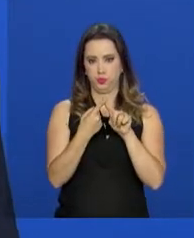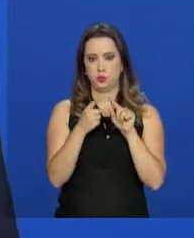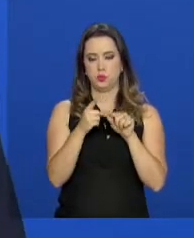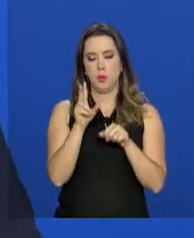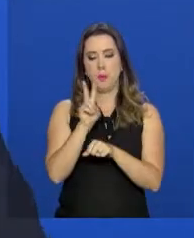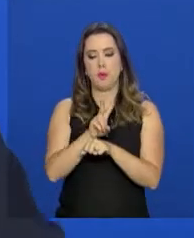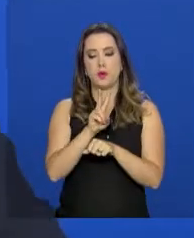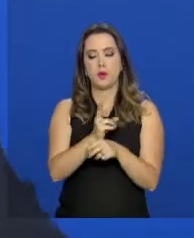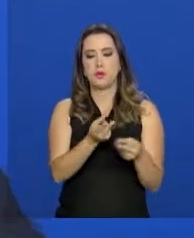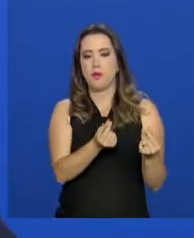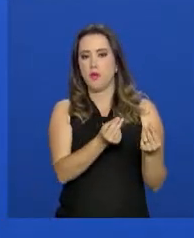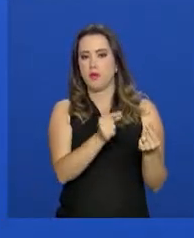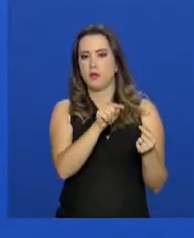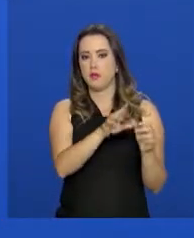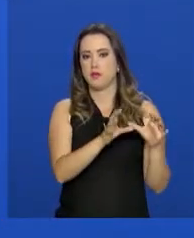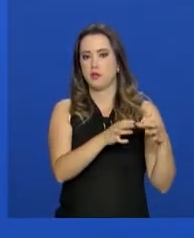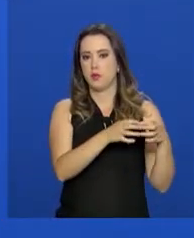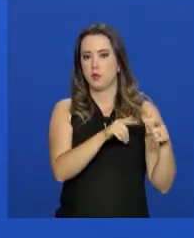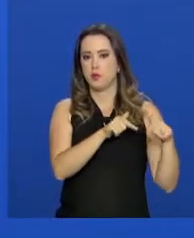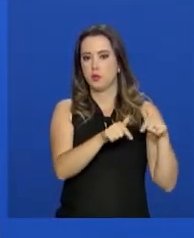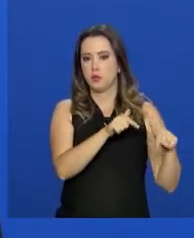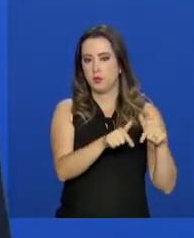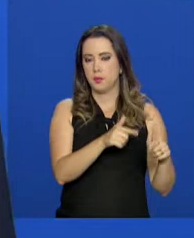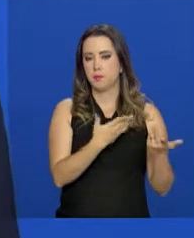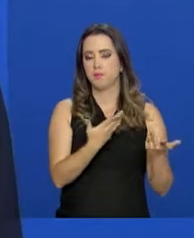proteção financeira ao trabalhador.